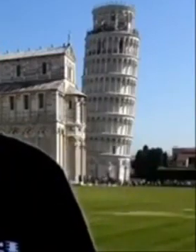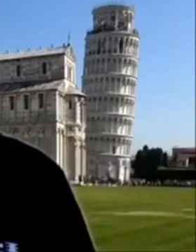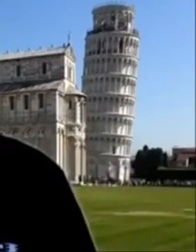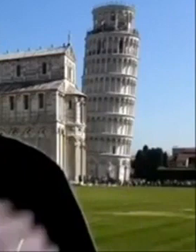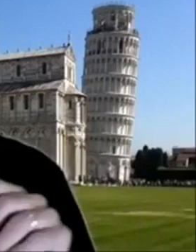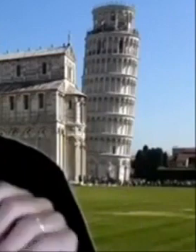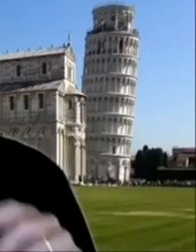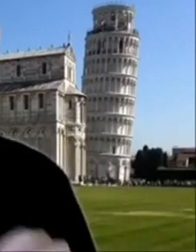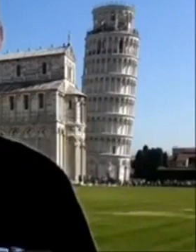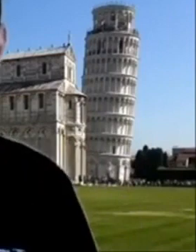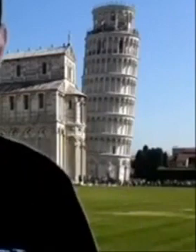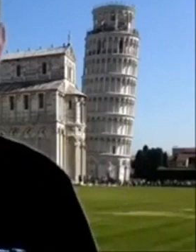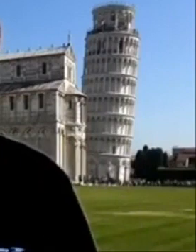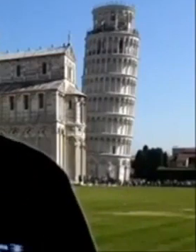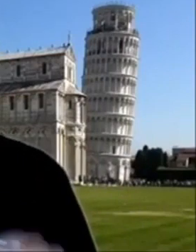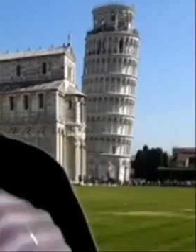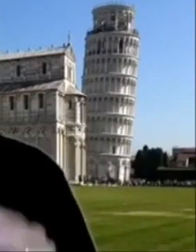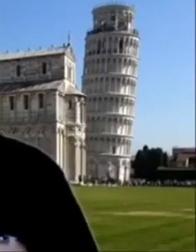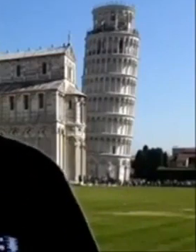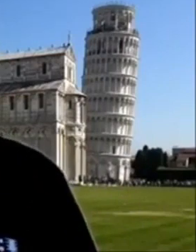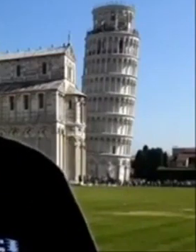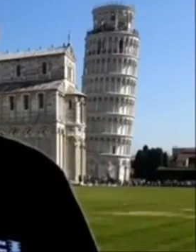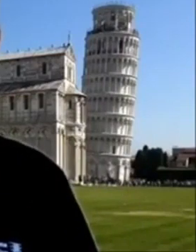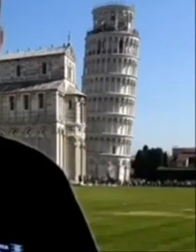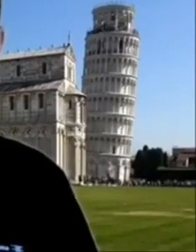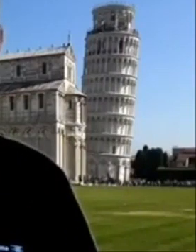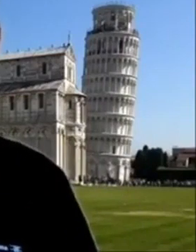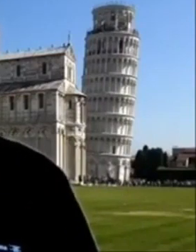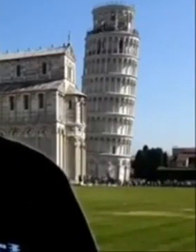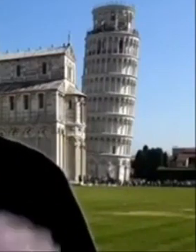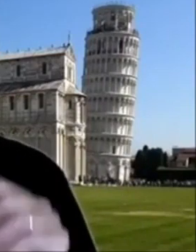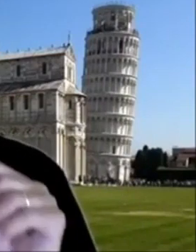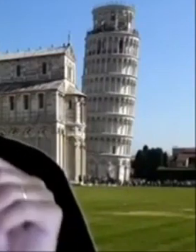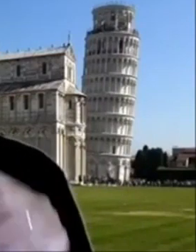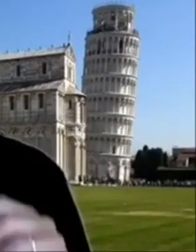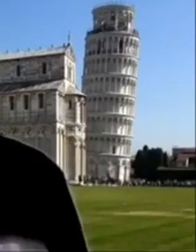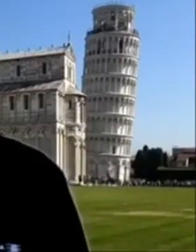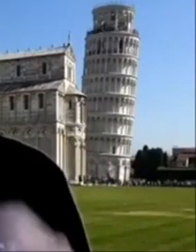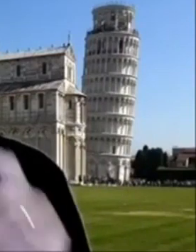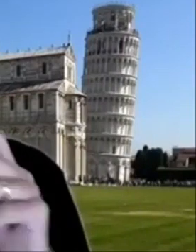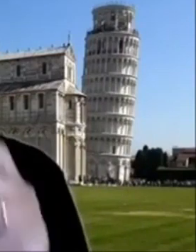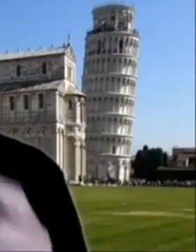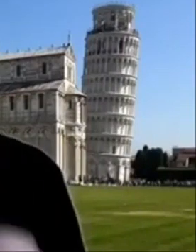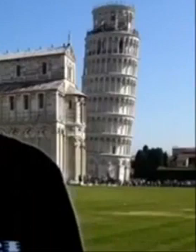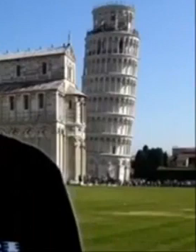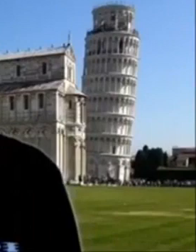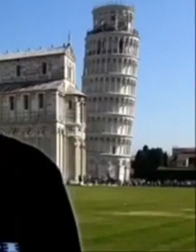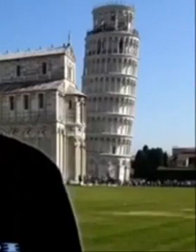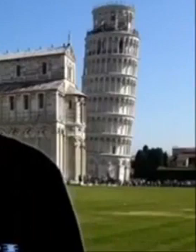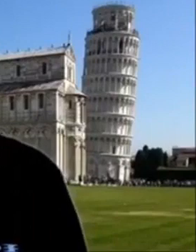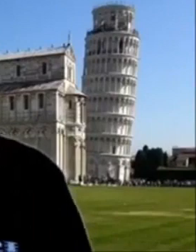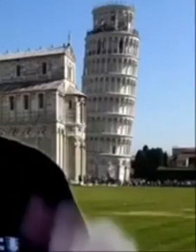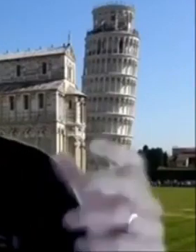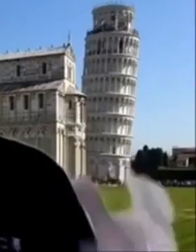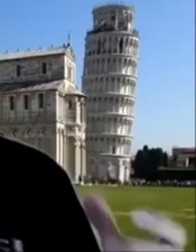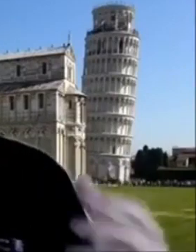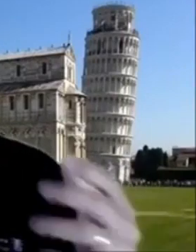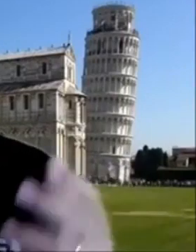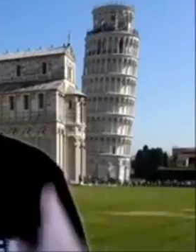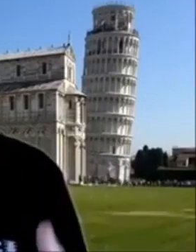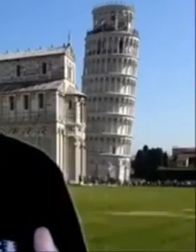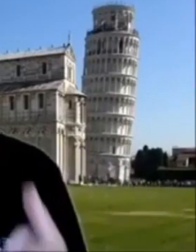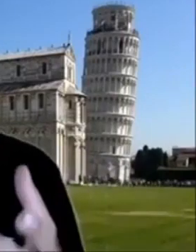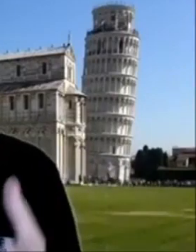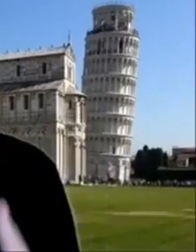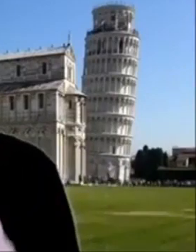as informações que são necessárias para que o seu documento atinja o público desejado e